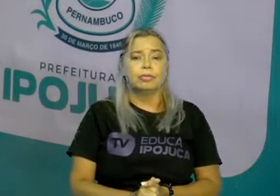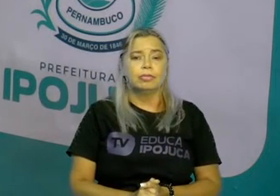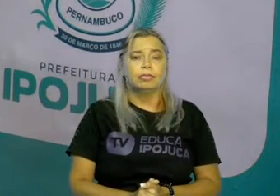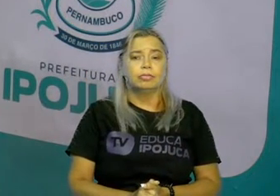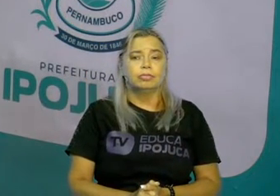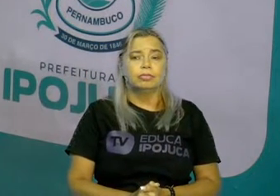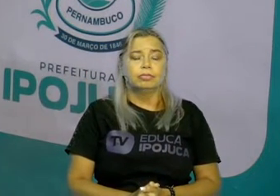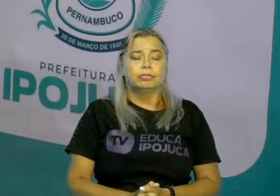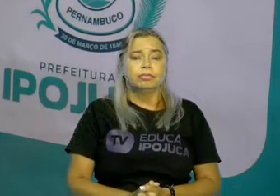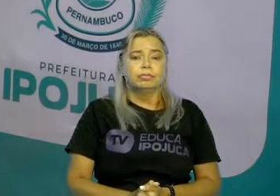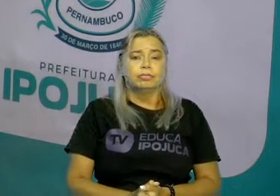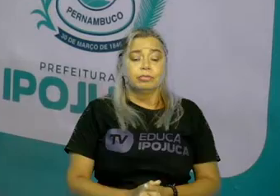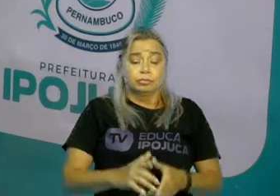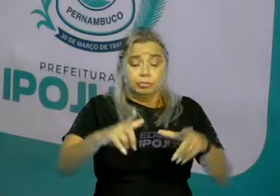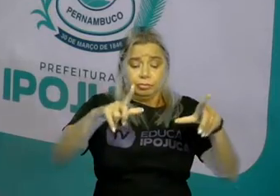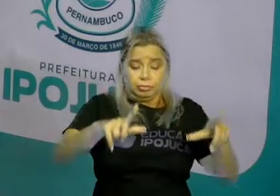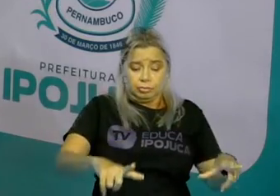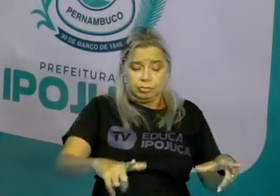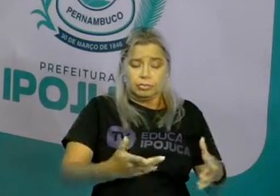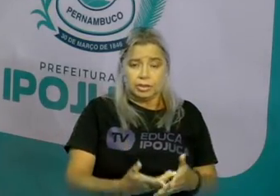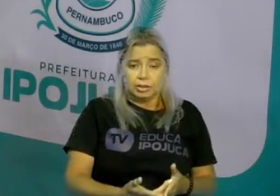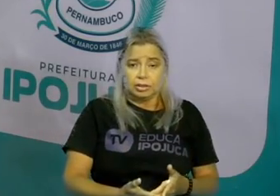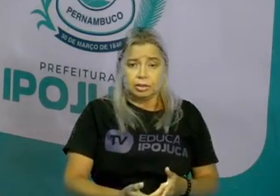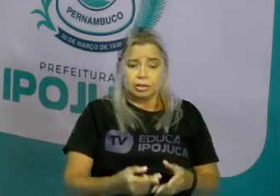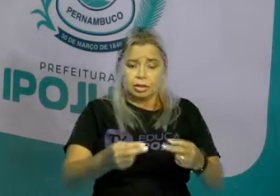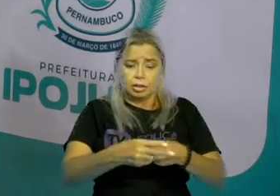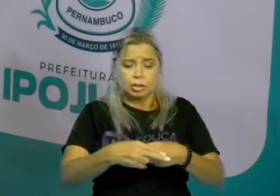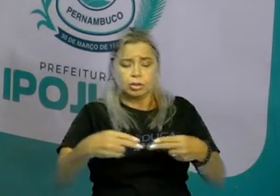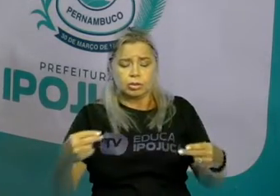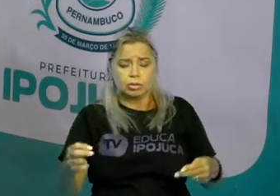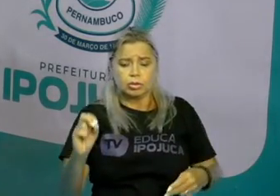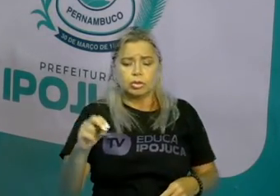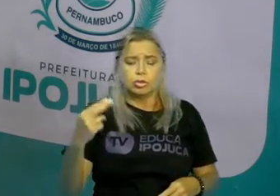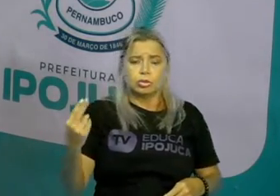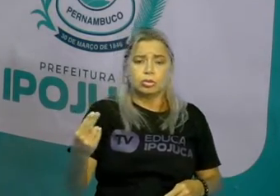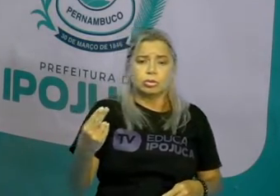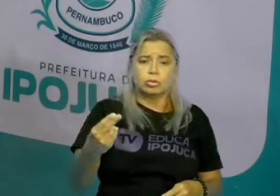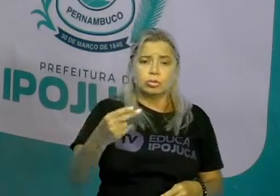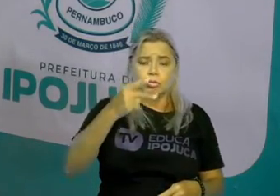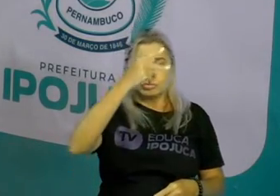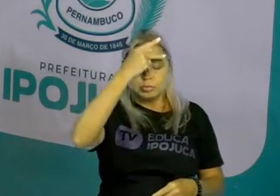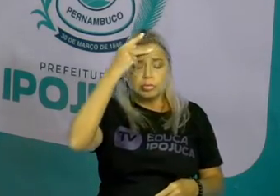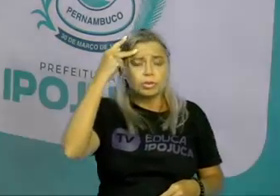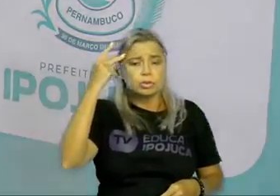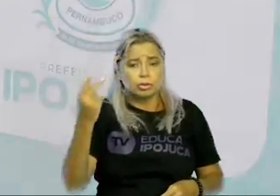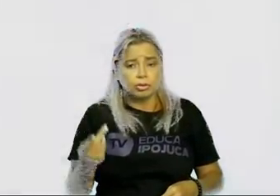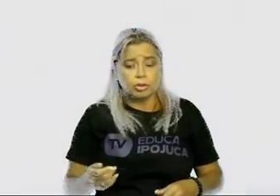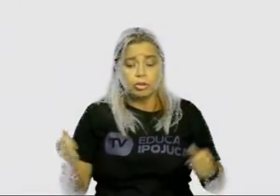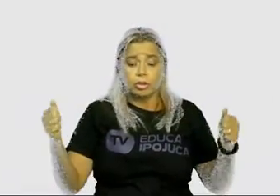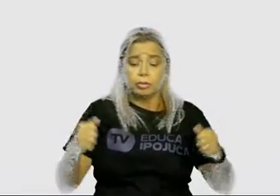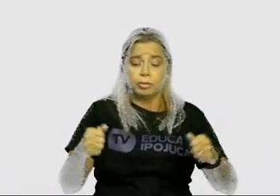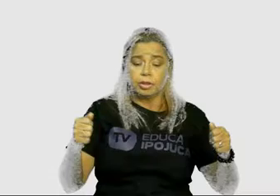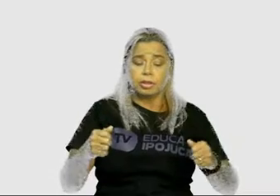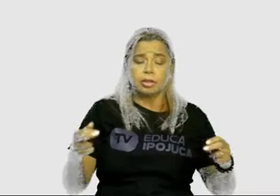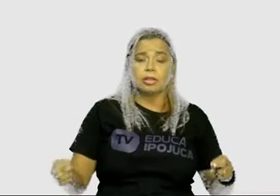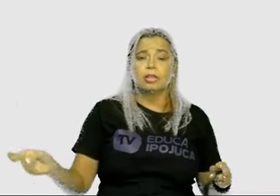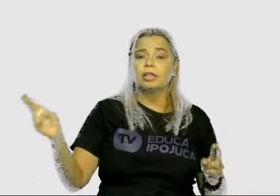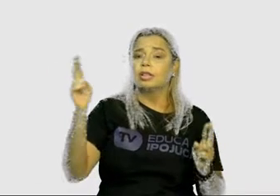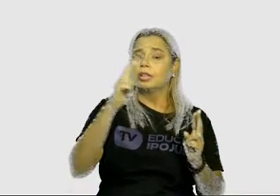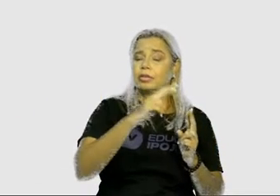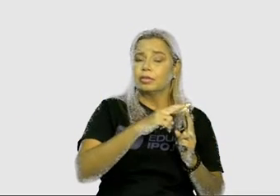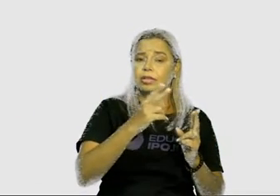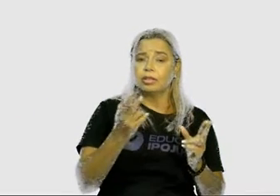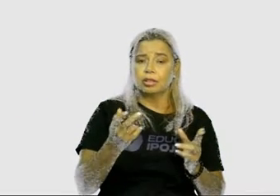Para localizar algo ou alguém, é importante determinar um ponto de referência. Observe o